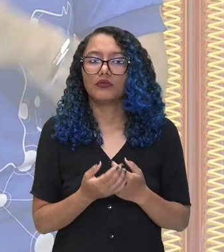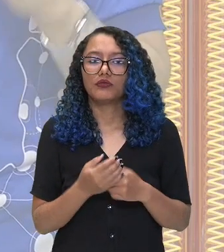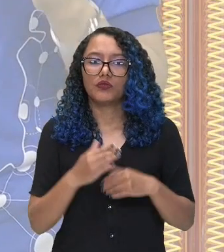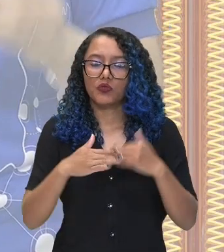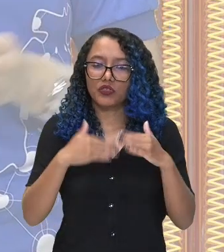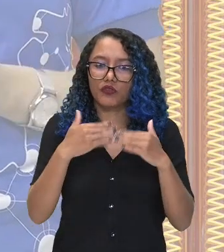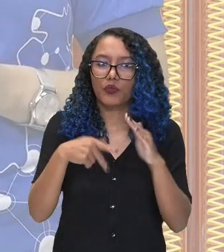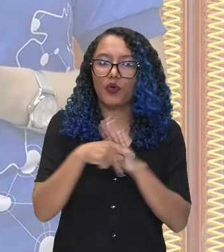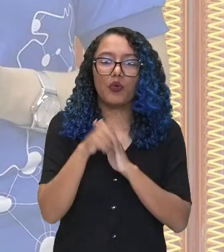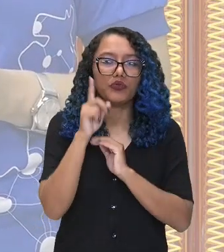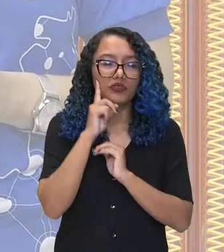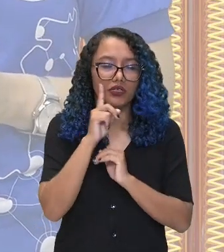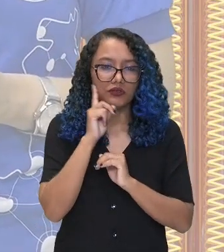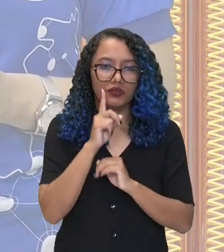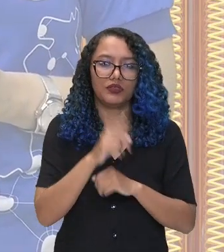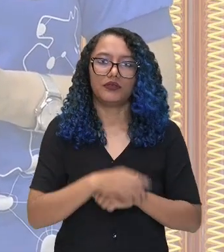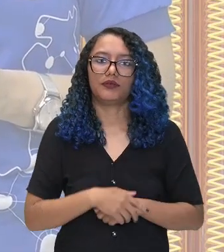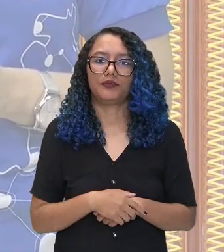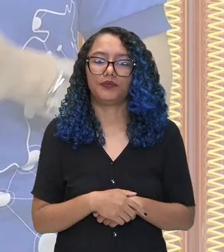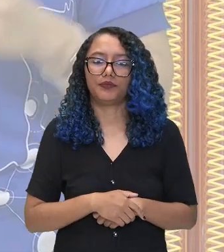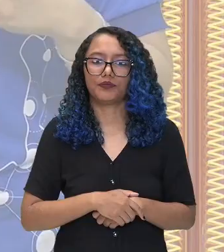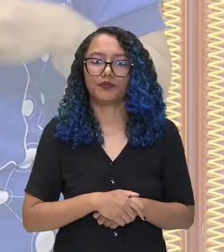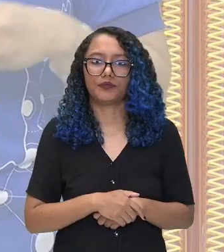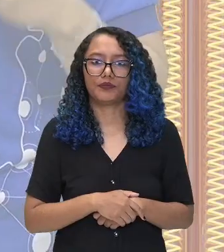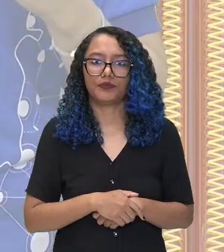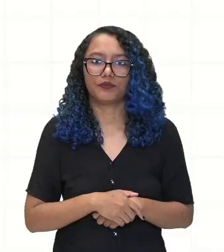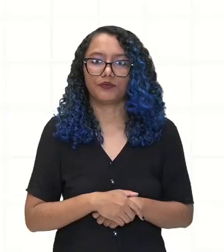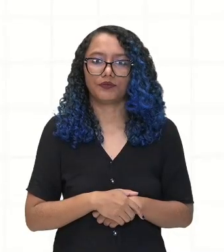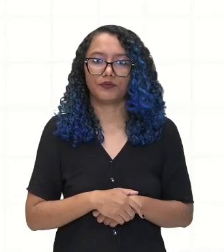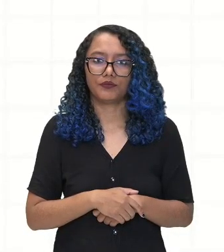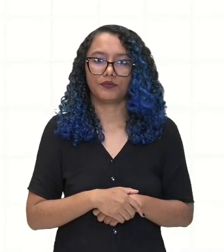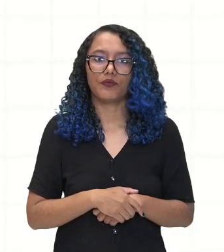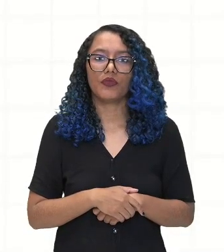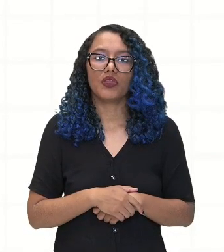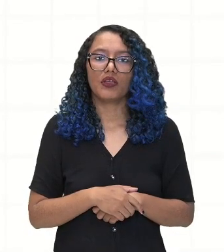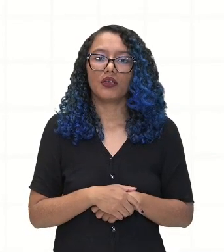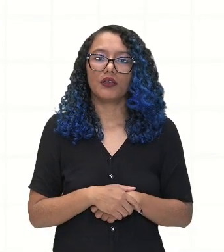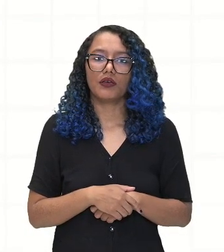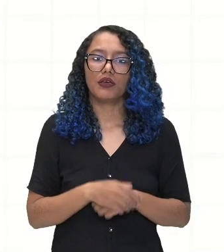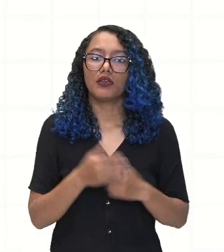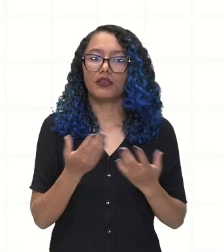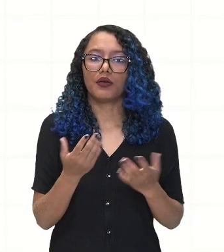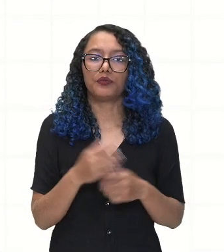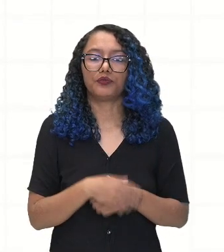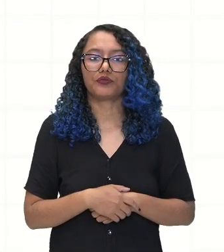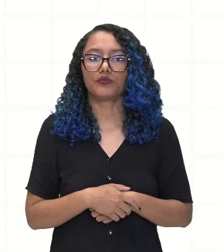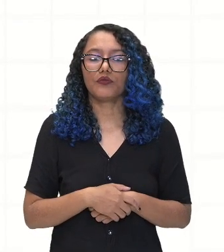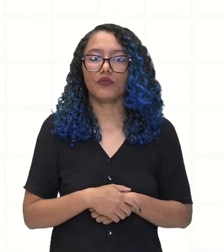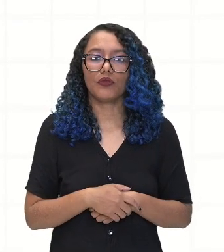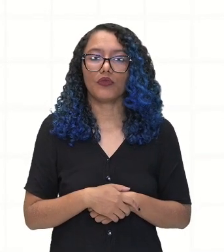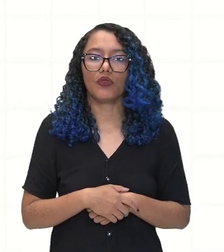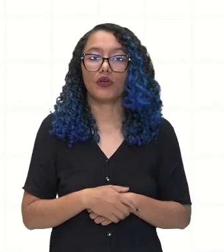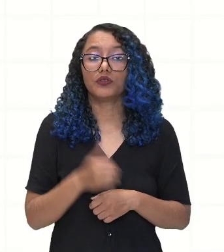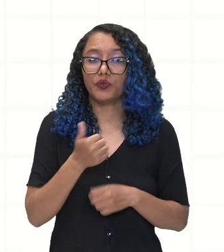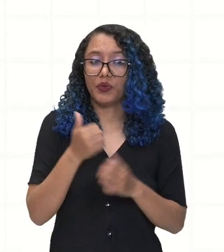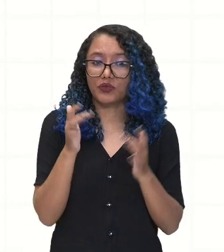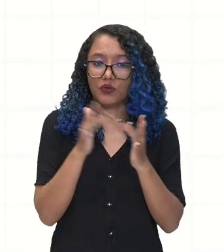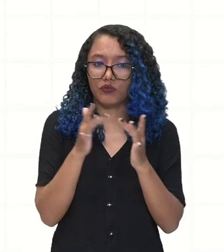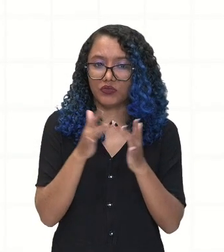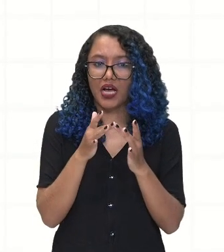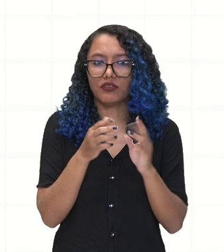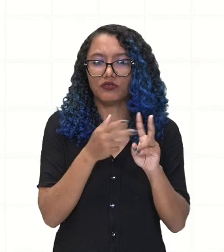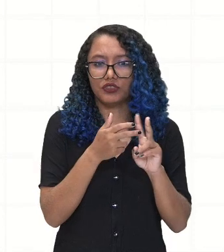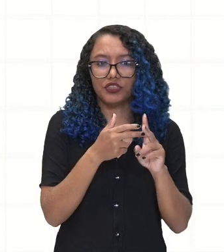Ok? Continuando, vamos observar aí. Os primeiros contatos entre indígenas norte-americanos e